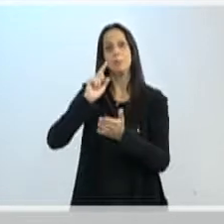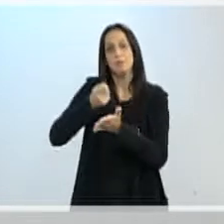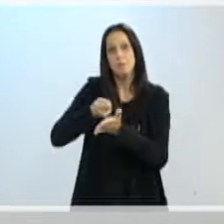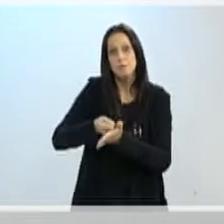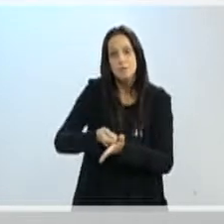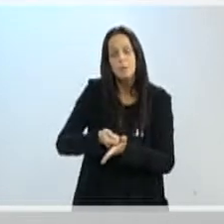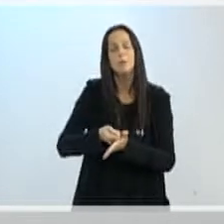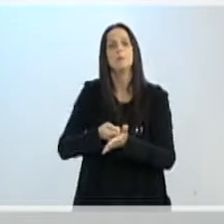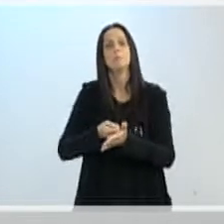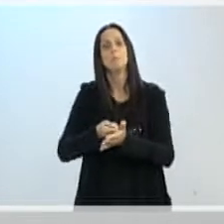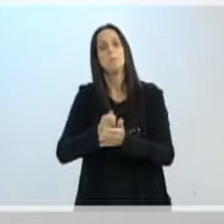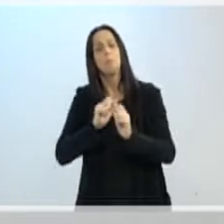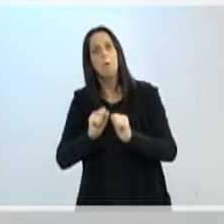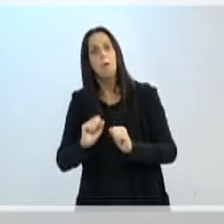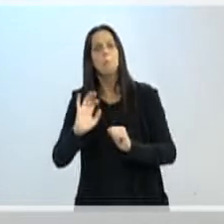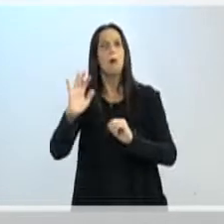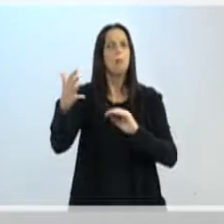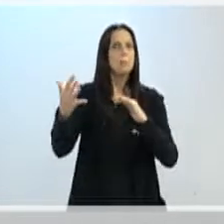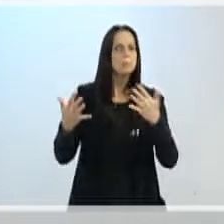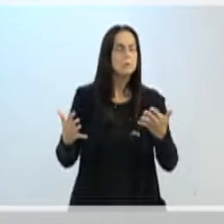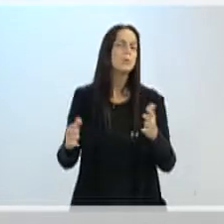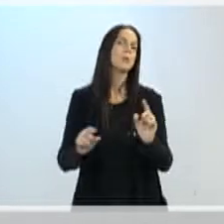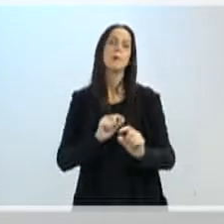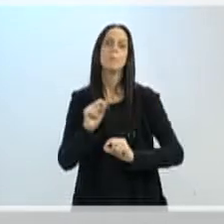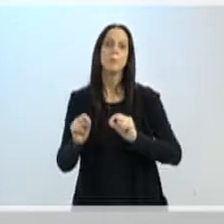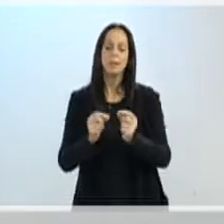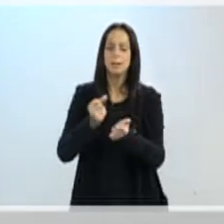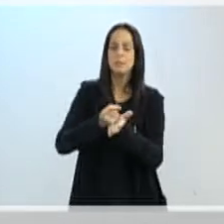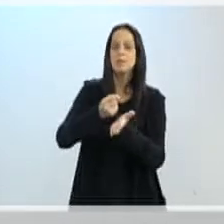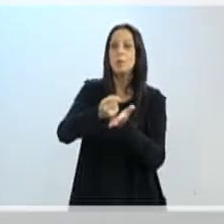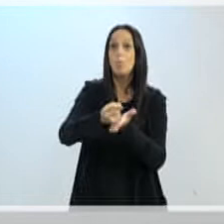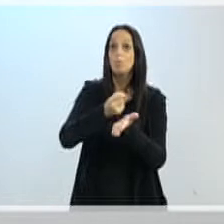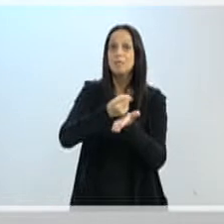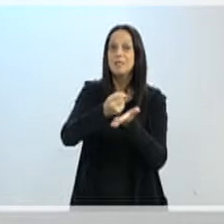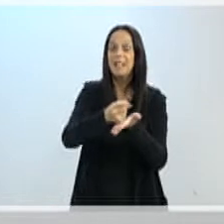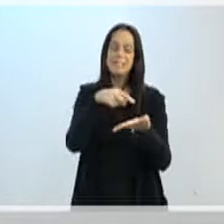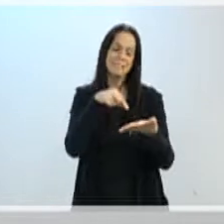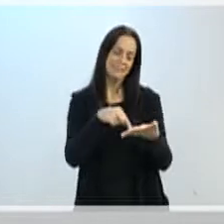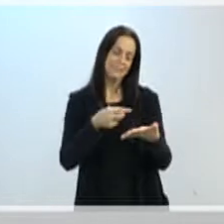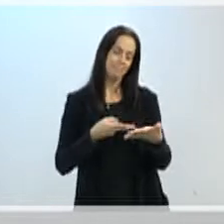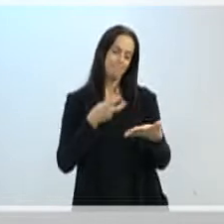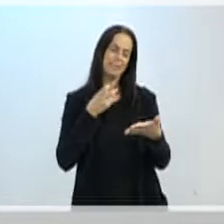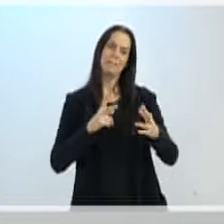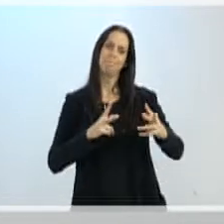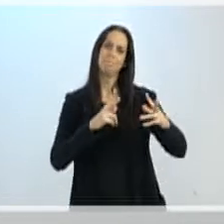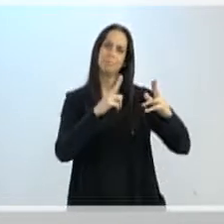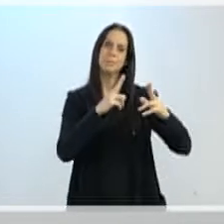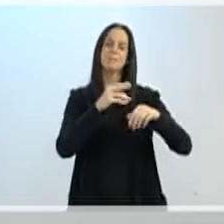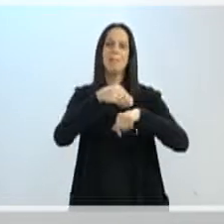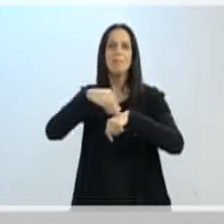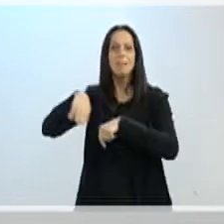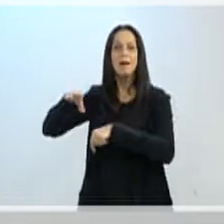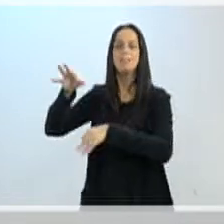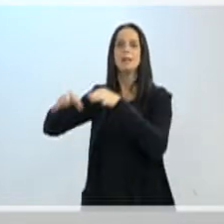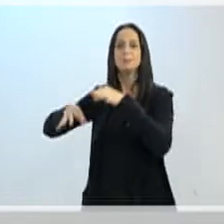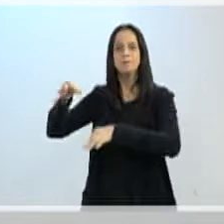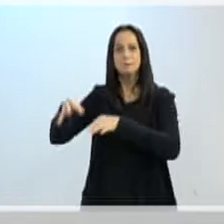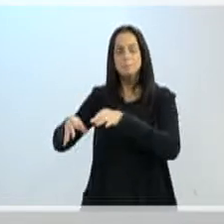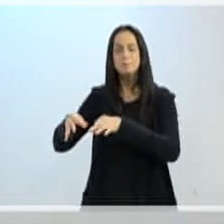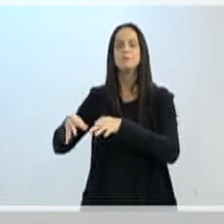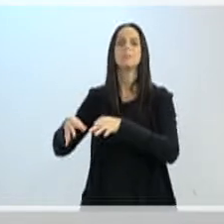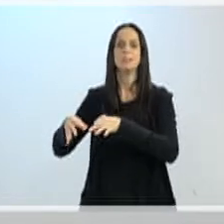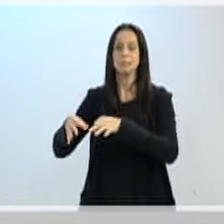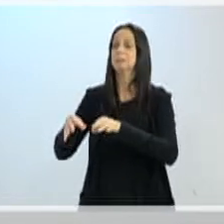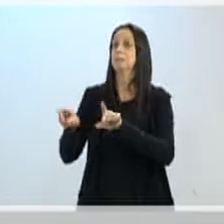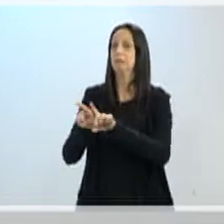de algumas situações desse contrato que pode ir para audiência ou consulta pública. Isso ainda vai depender de parecer